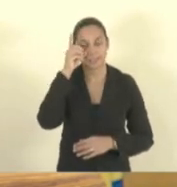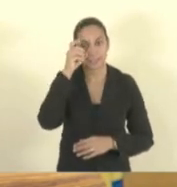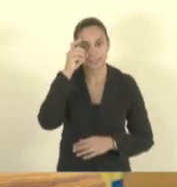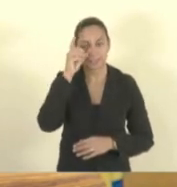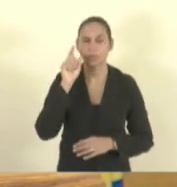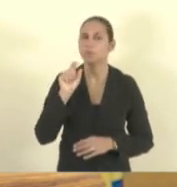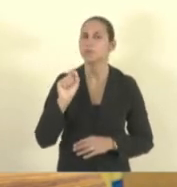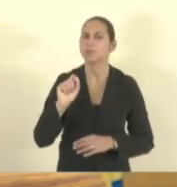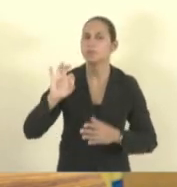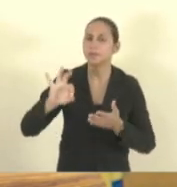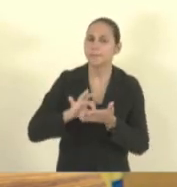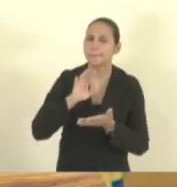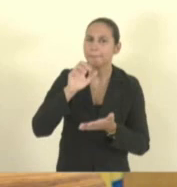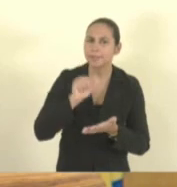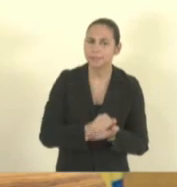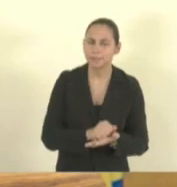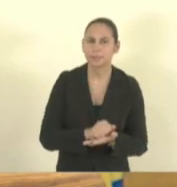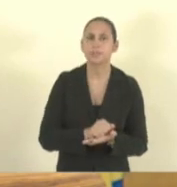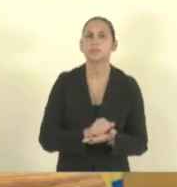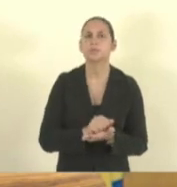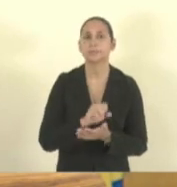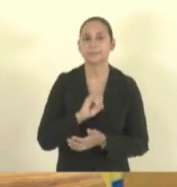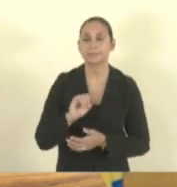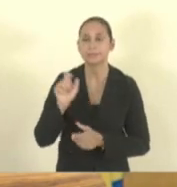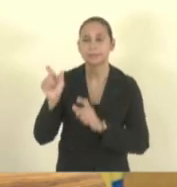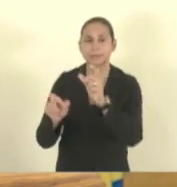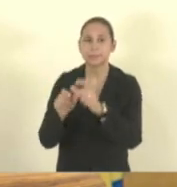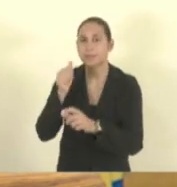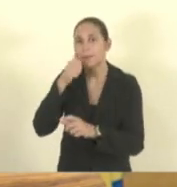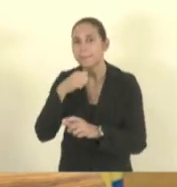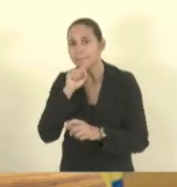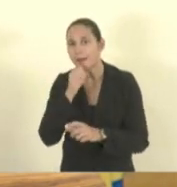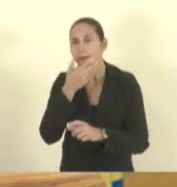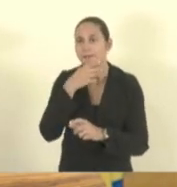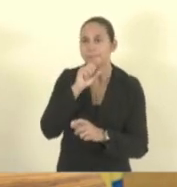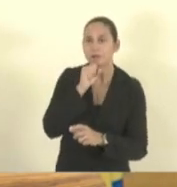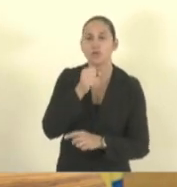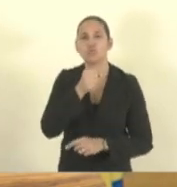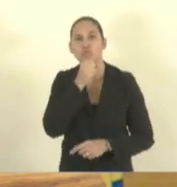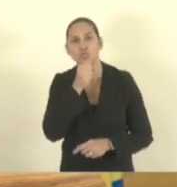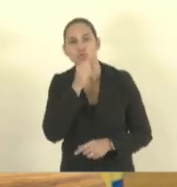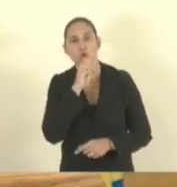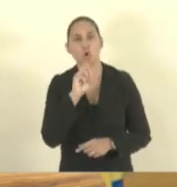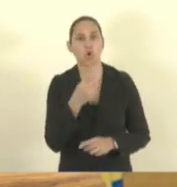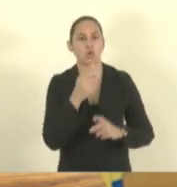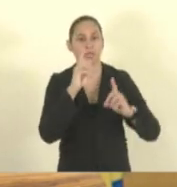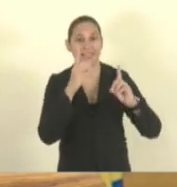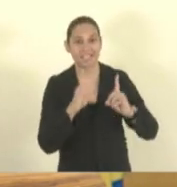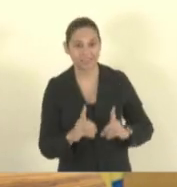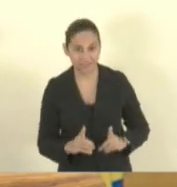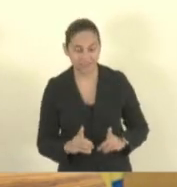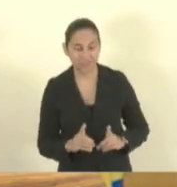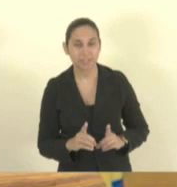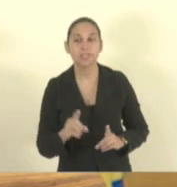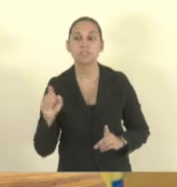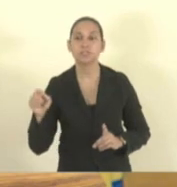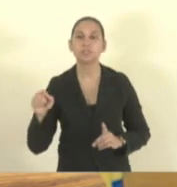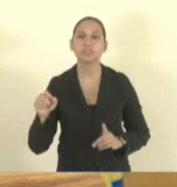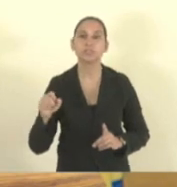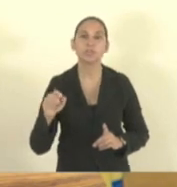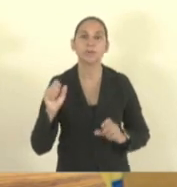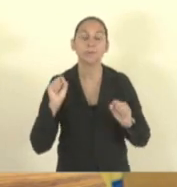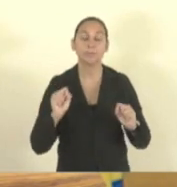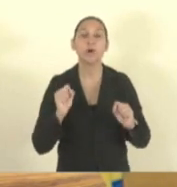escolar para o aluno cujos pais ou responsáveis sejam idosos ou pessoas com deficiência em escolas da rede pública,